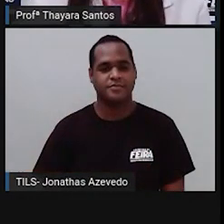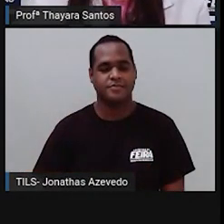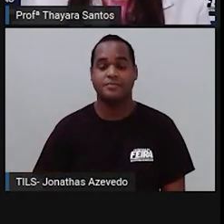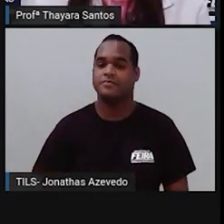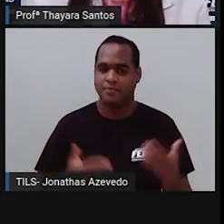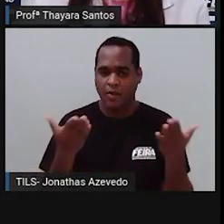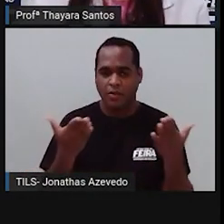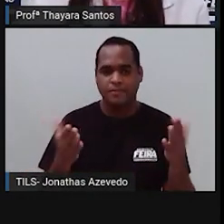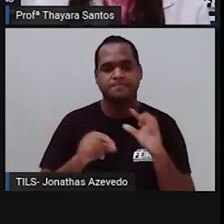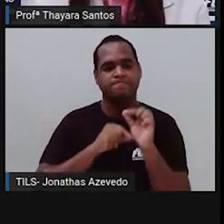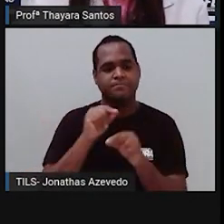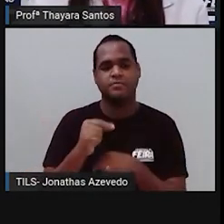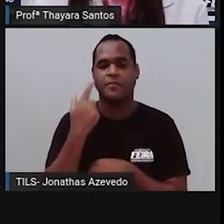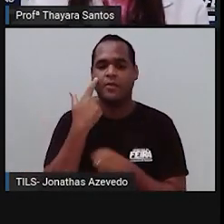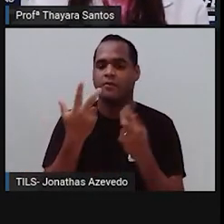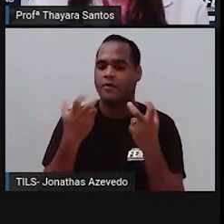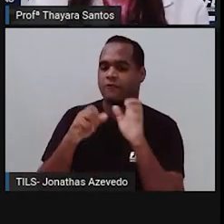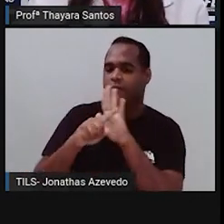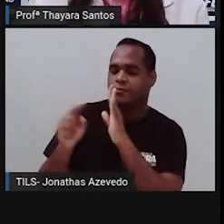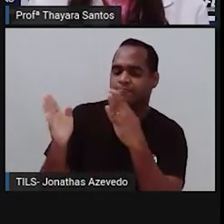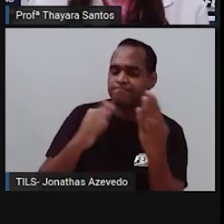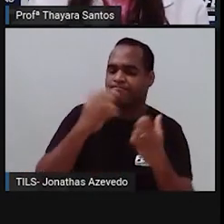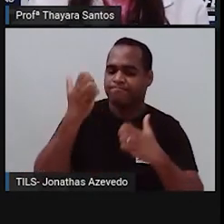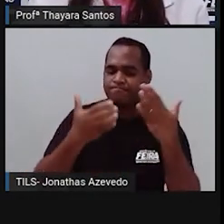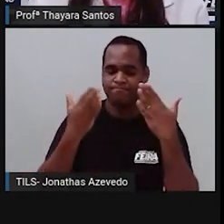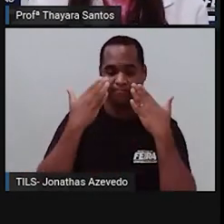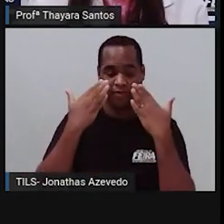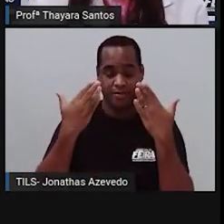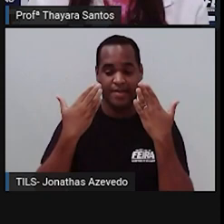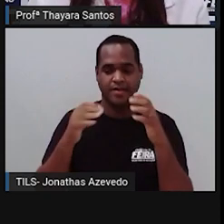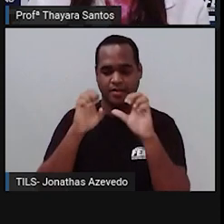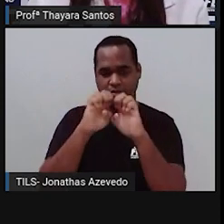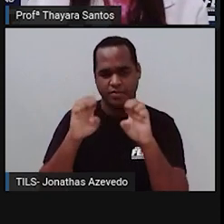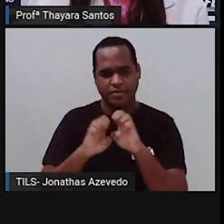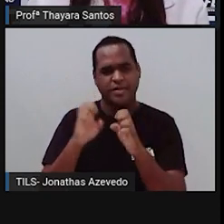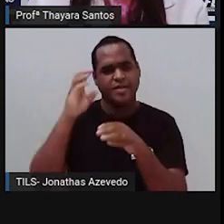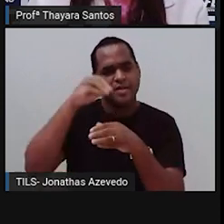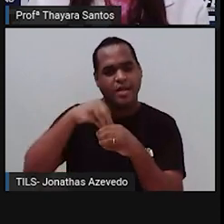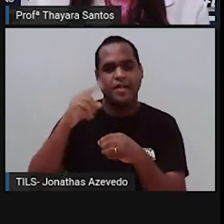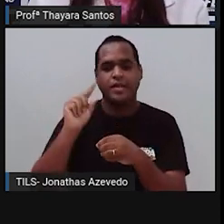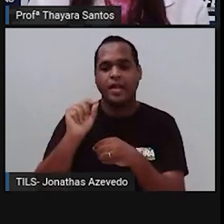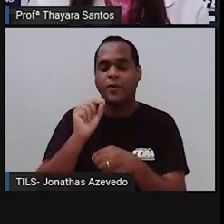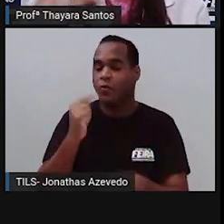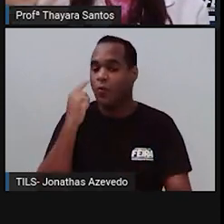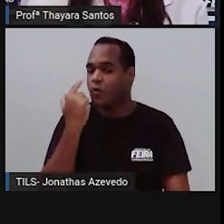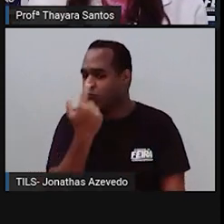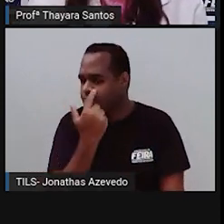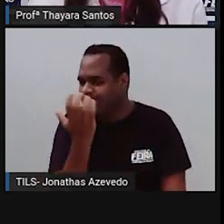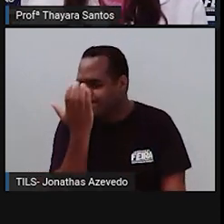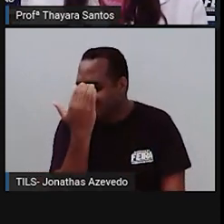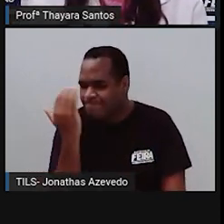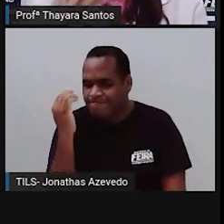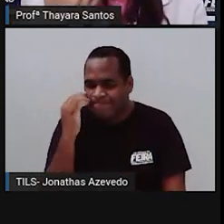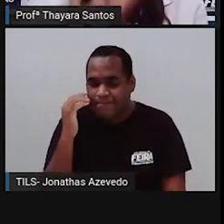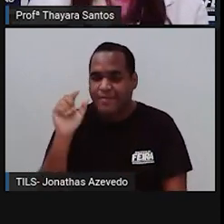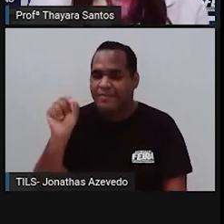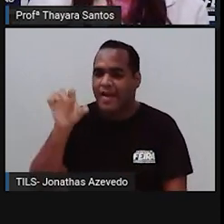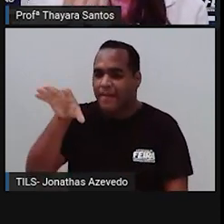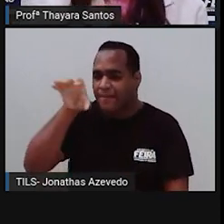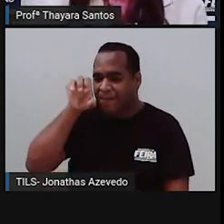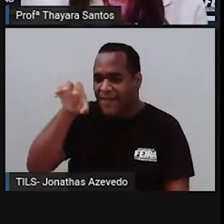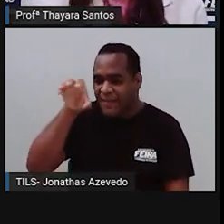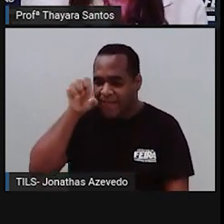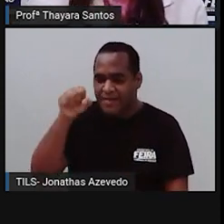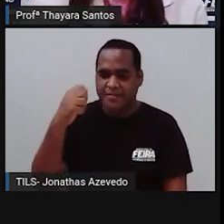E agora a gente vai ver esse vídeo que vai mostrar um pouco mais sobre a estrutura interna do nosso olho e também desse processo de recepção